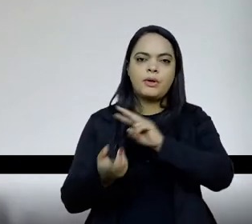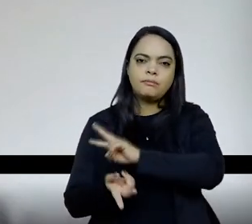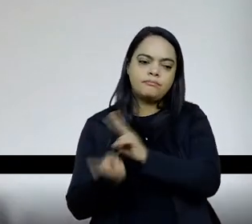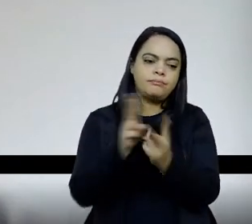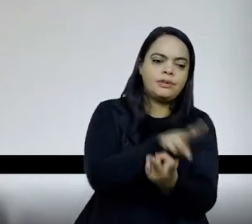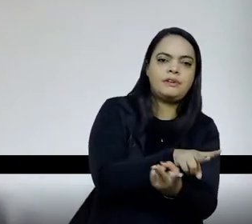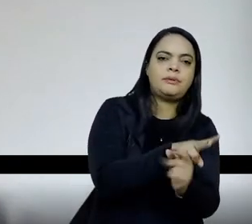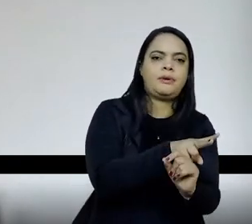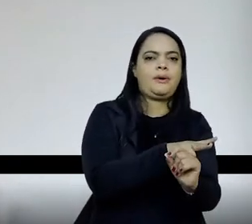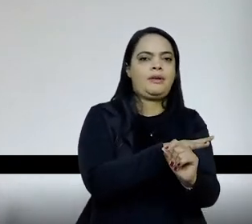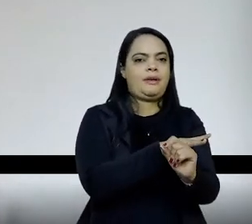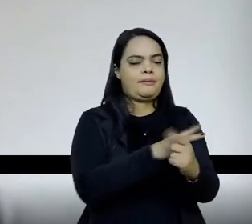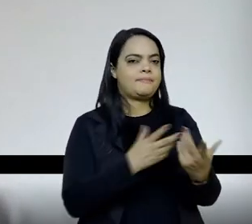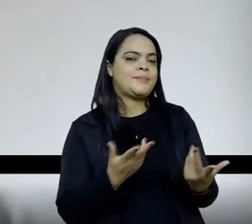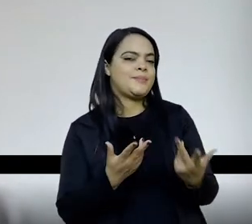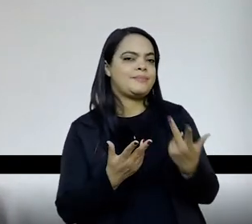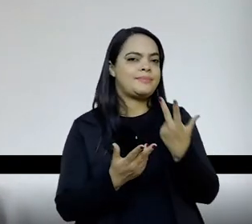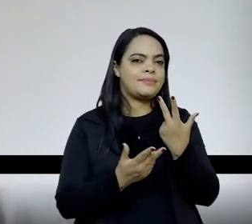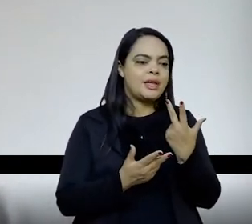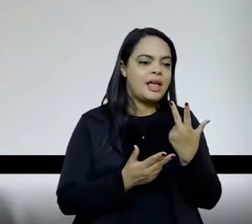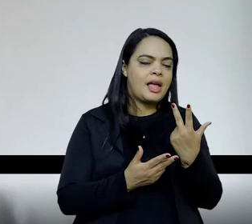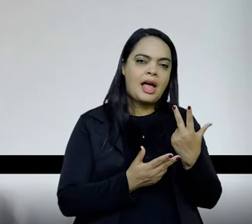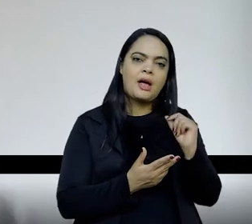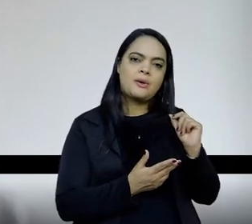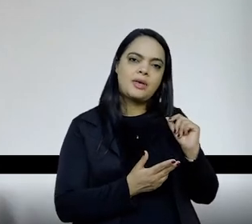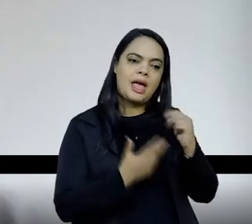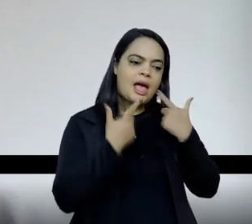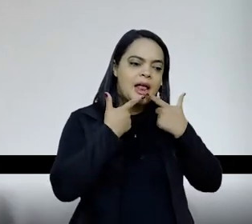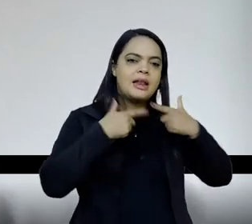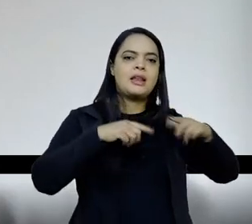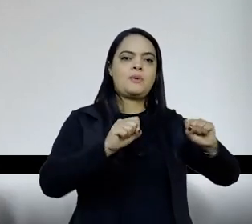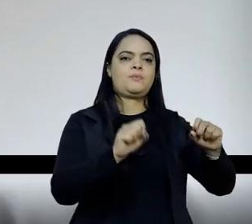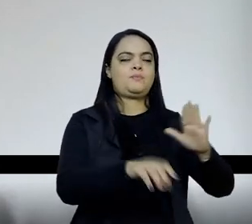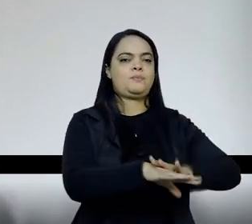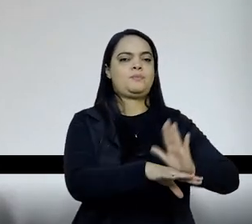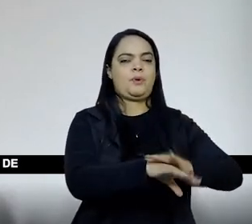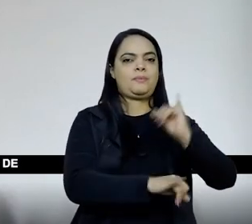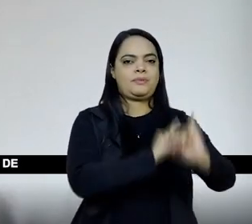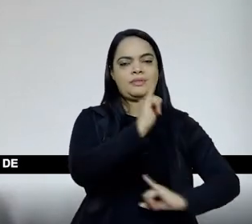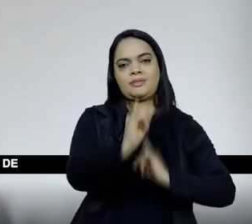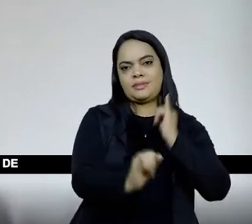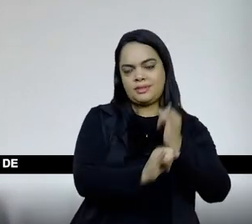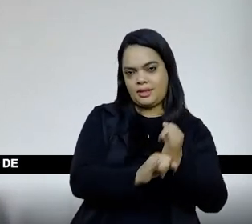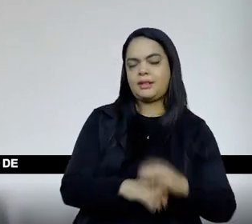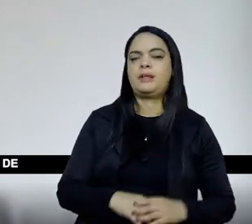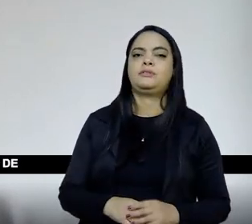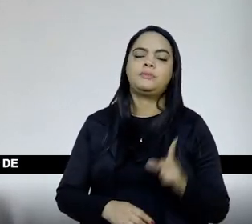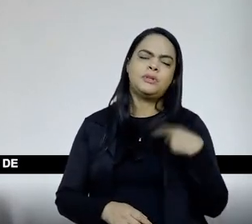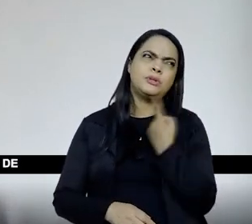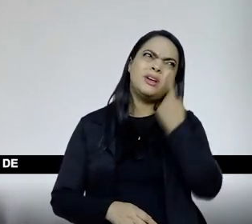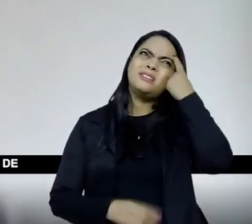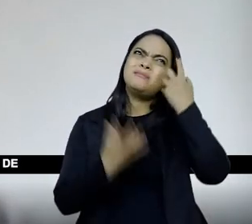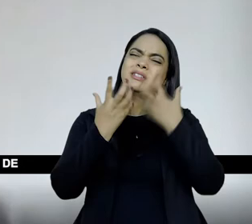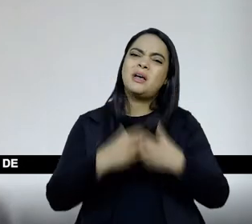internet, para que a experiência, que esse era o conceito fundamental, como produzir na